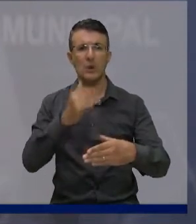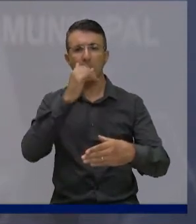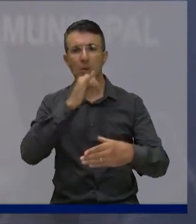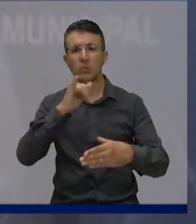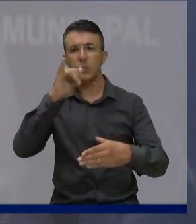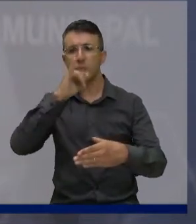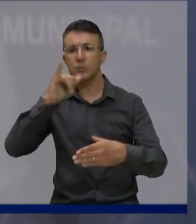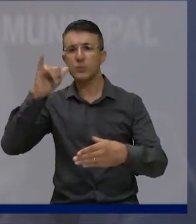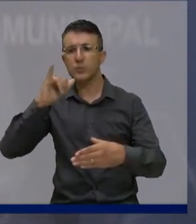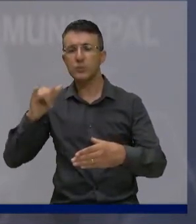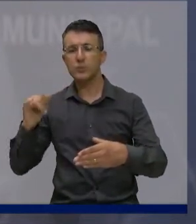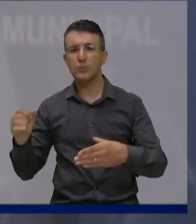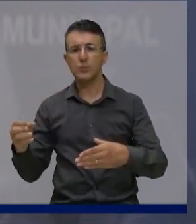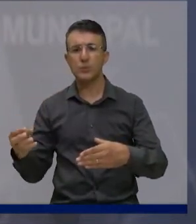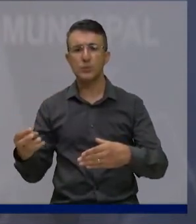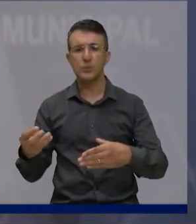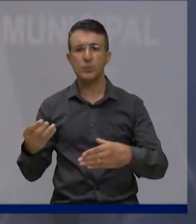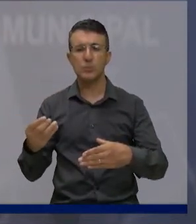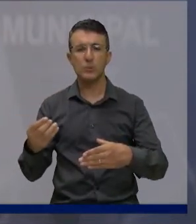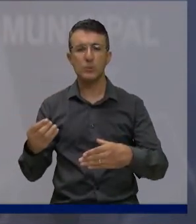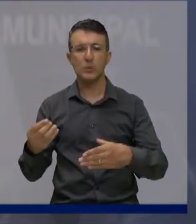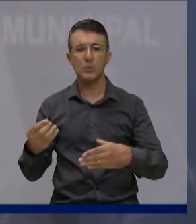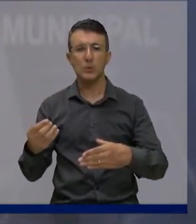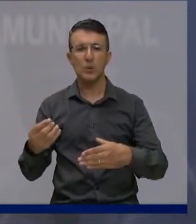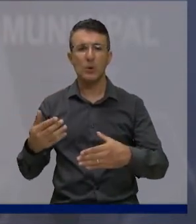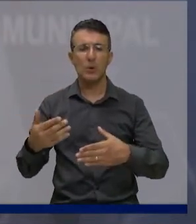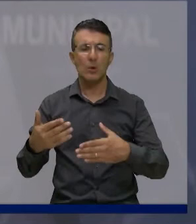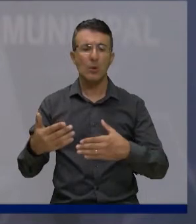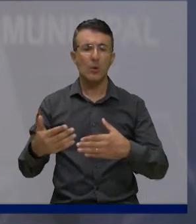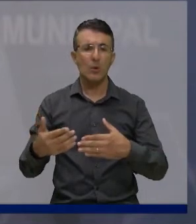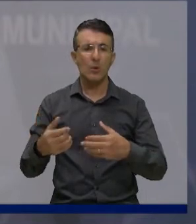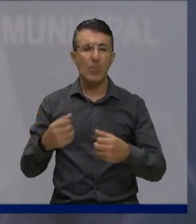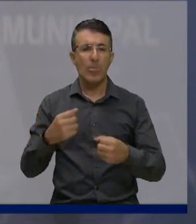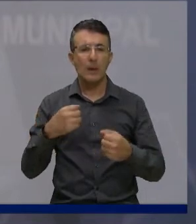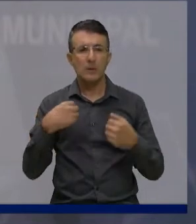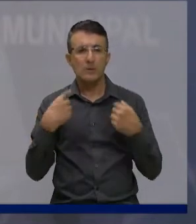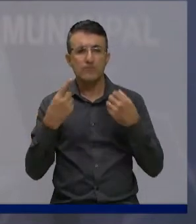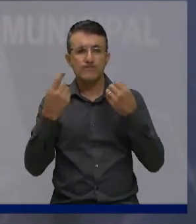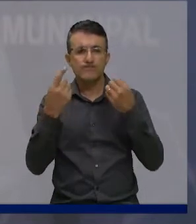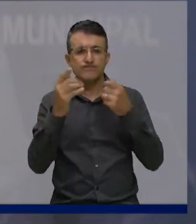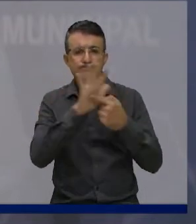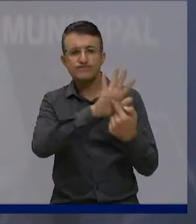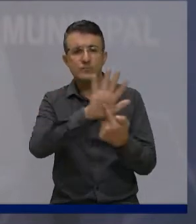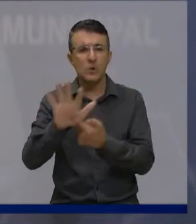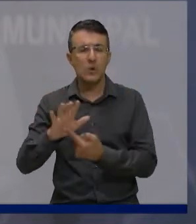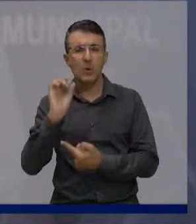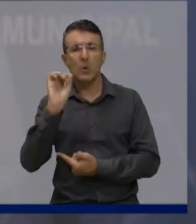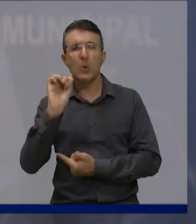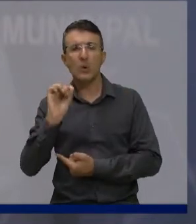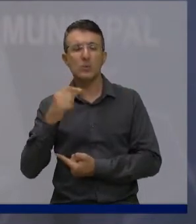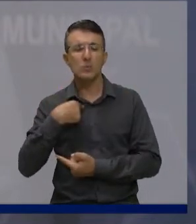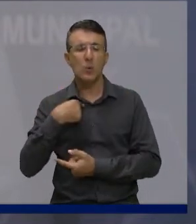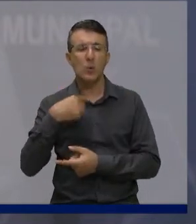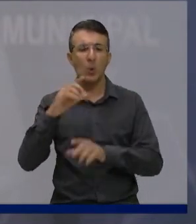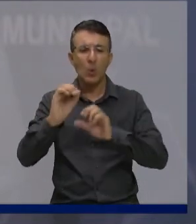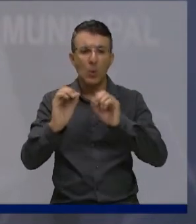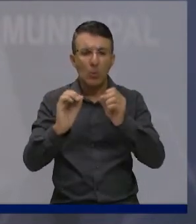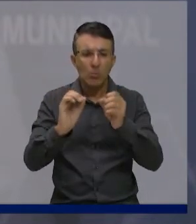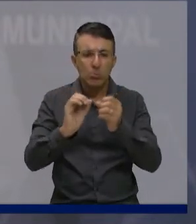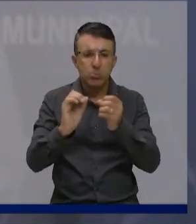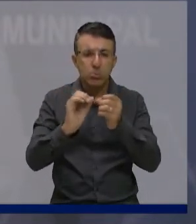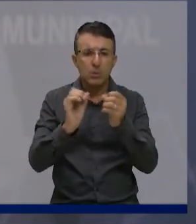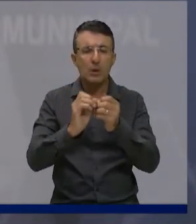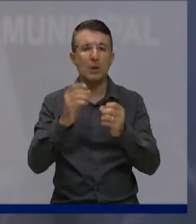às conquistas que a gente busca realizar, aquilo que a comunidade tem pleiteado e que a gente tem levado